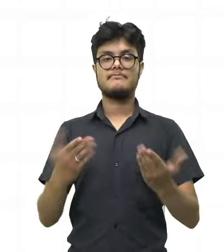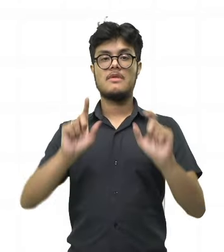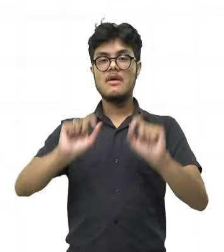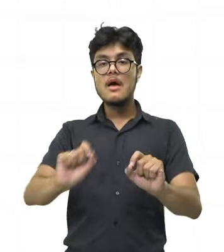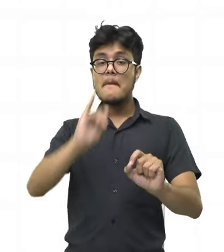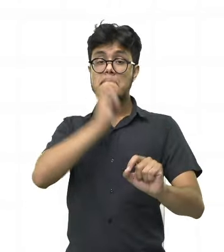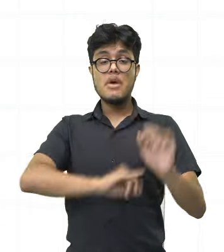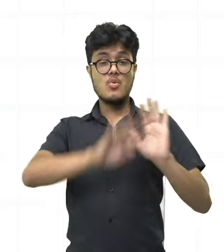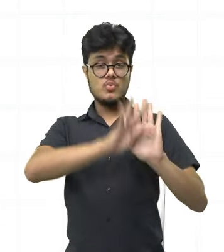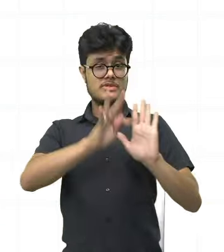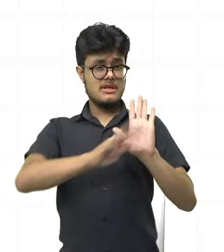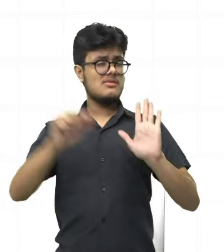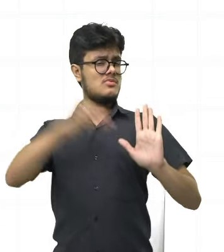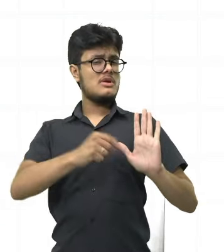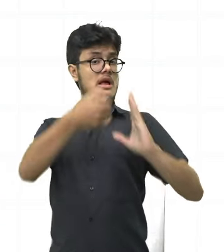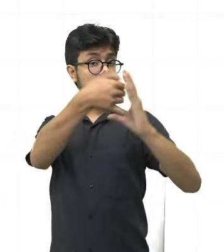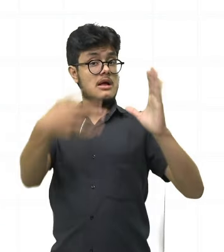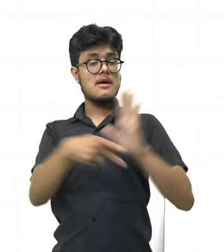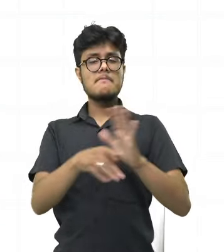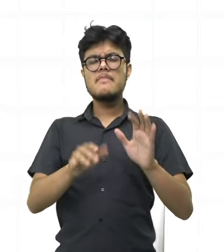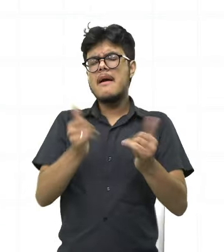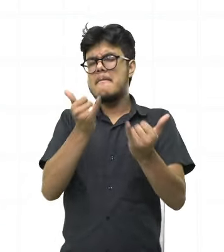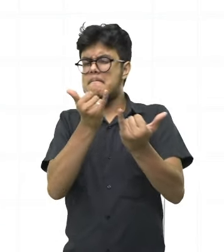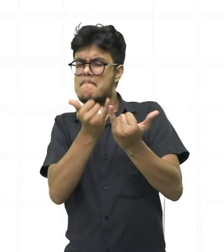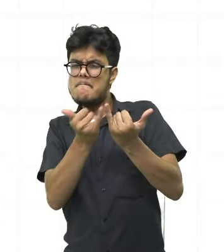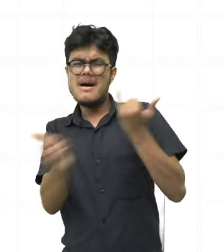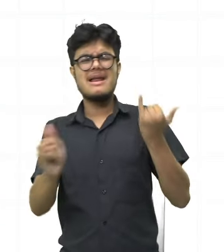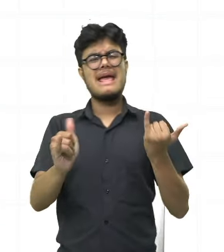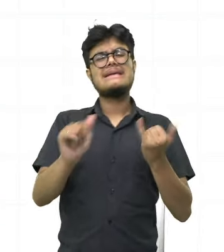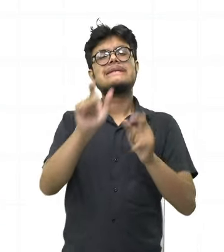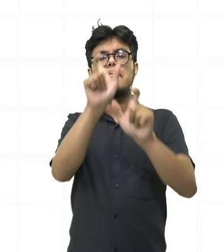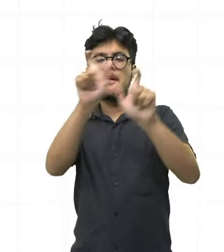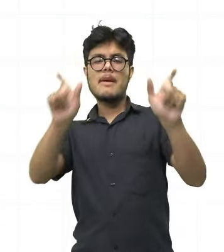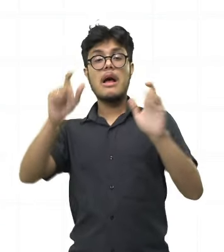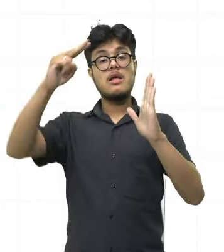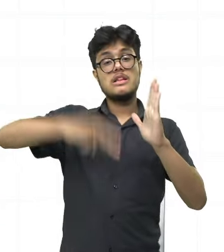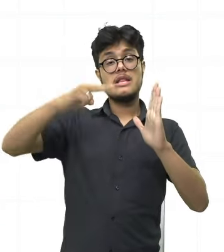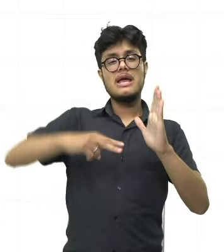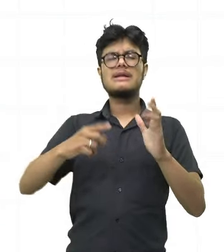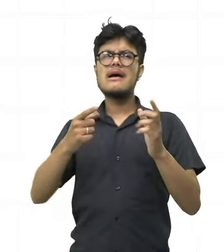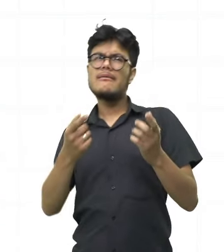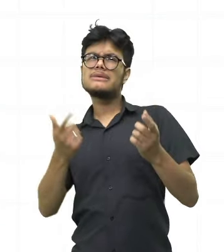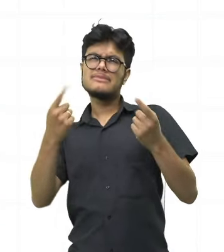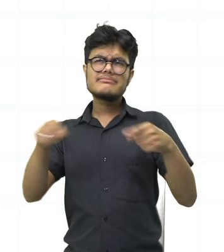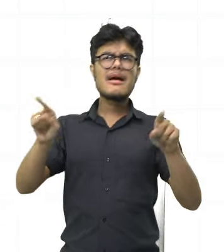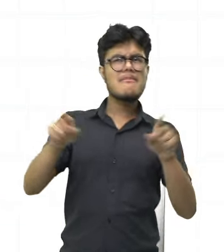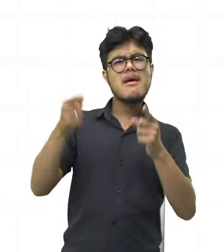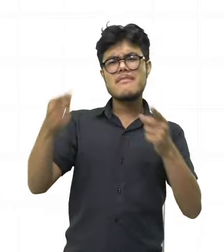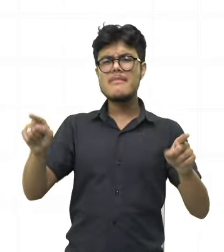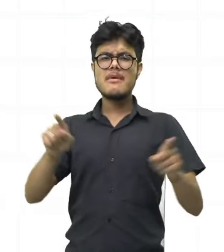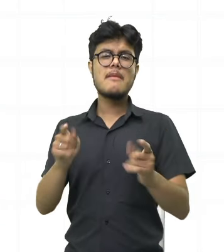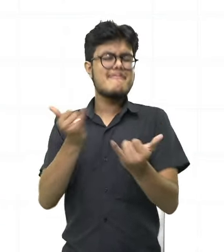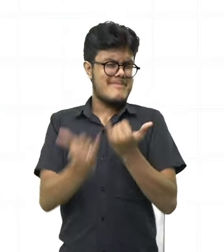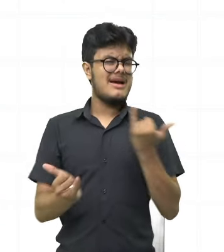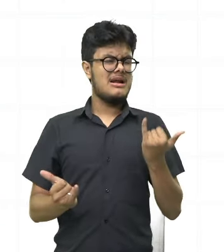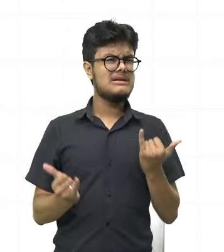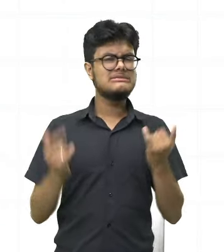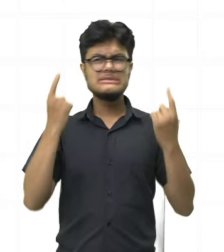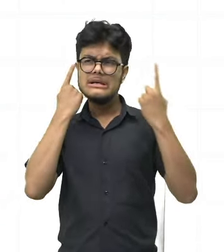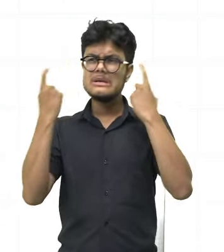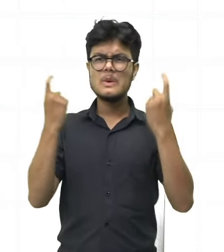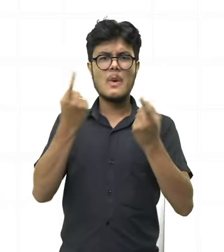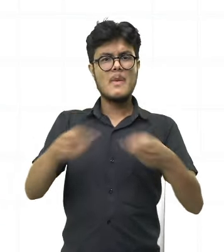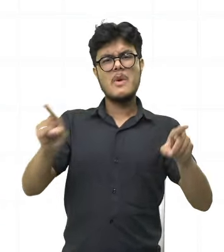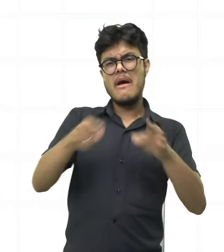sonoridade semelhante que pode existir no fim ou no meio dos